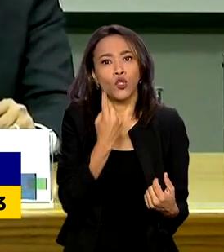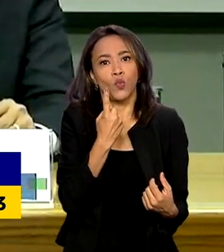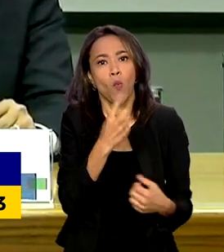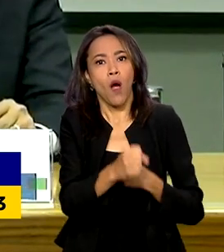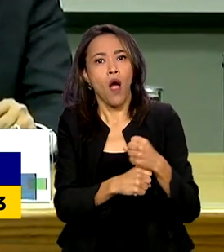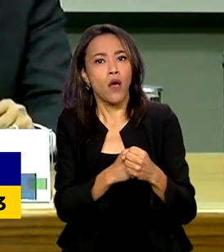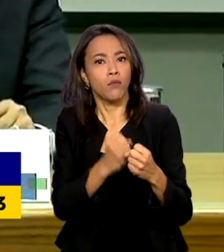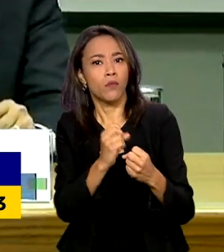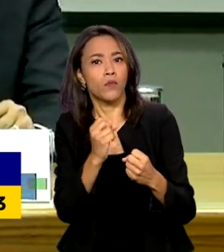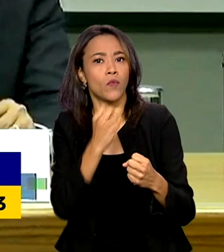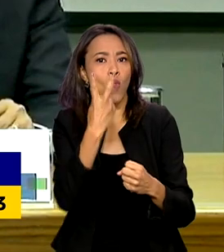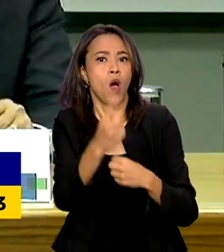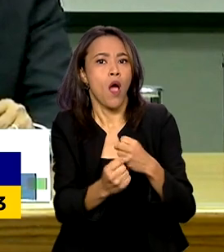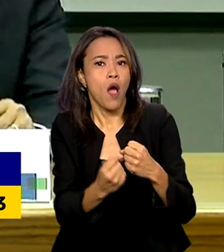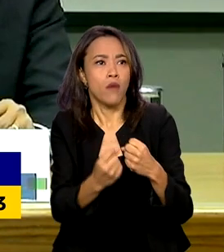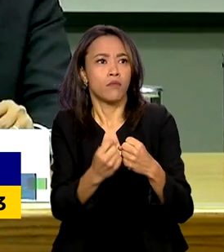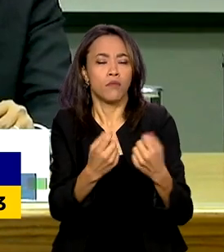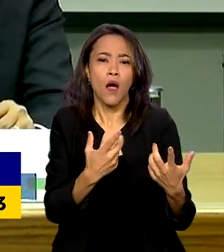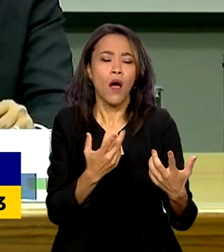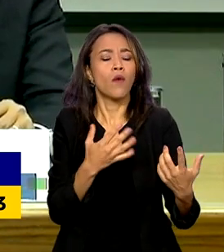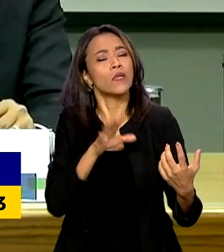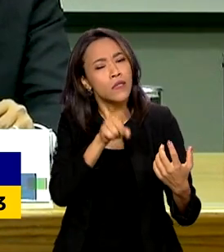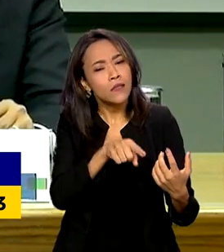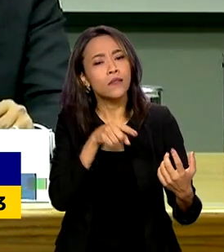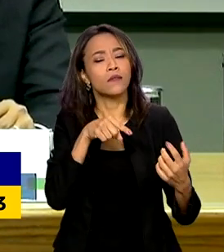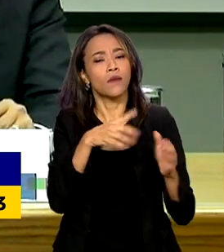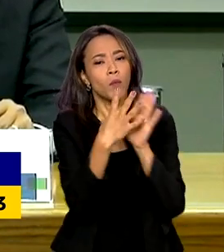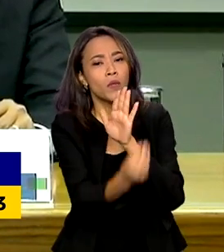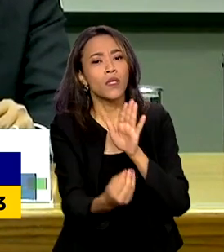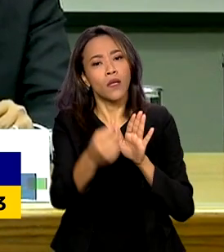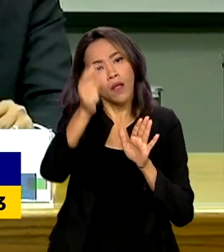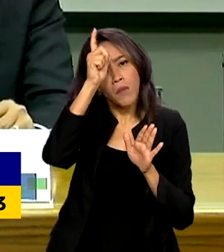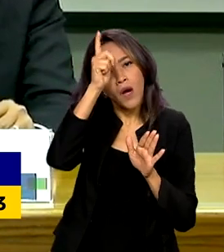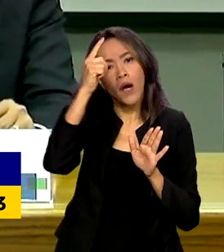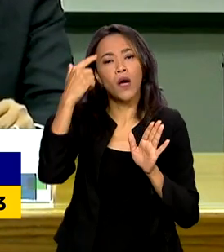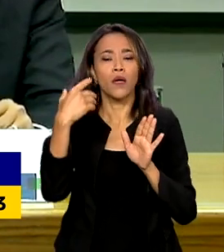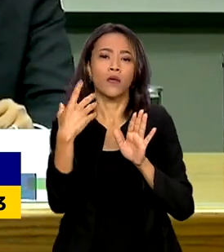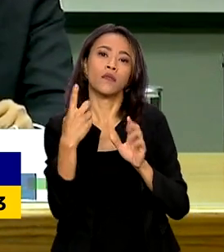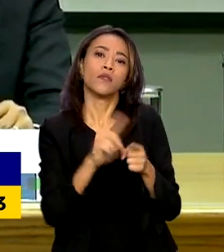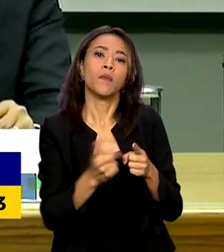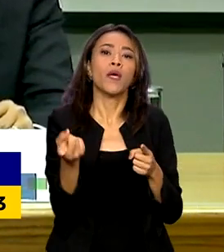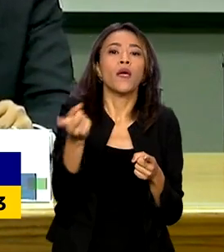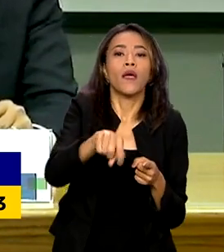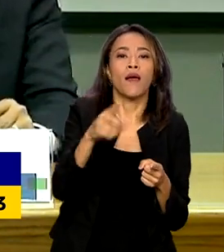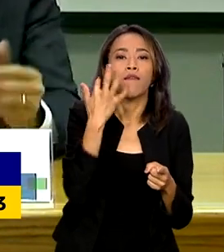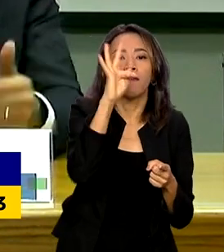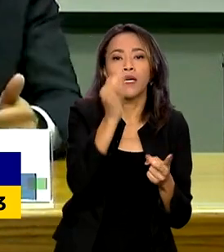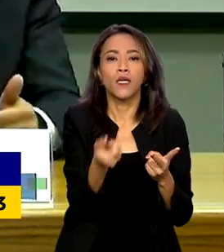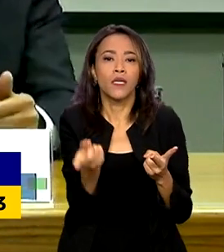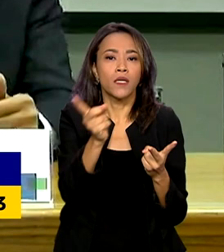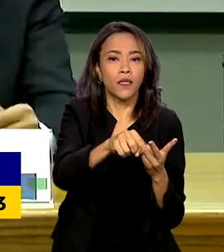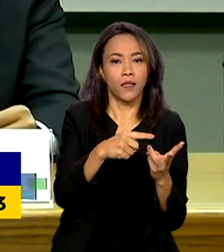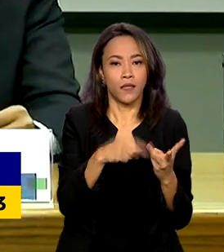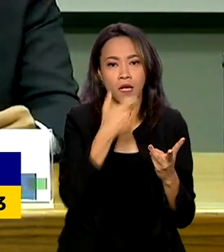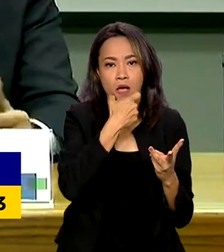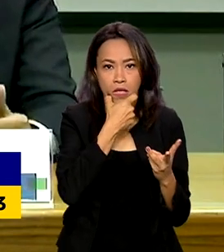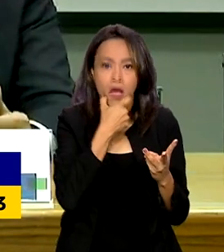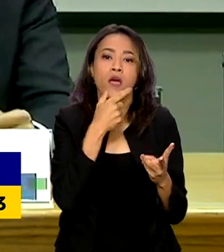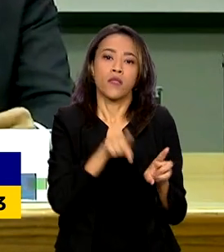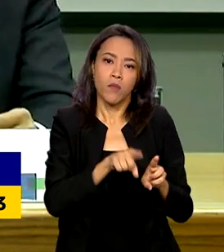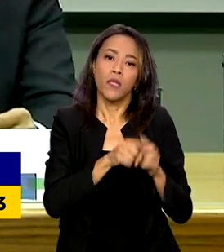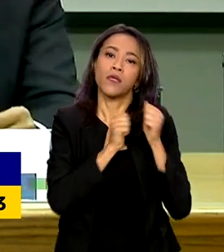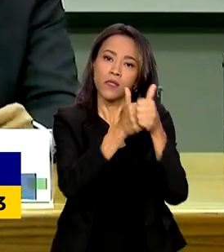Isso vale para a Alemanha estar fazendo isso, a França fez isso, se a Inglaterra, que está com uma taxa